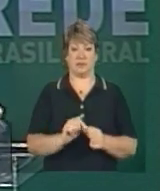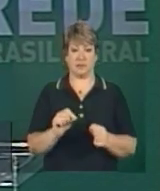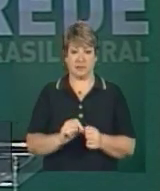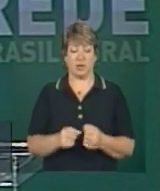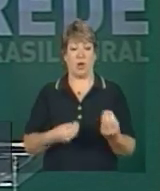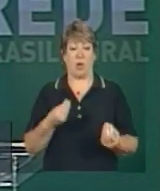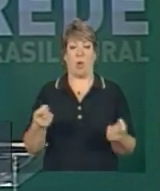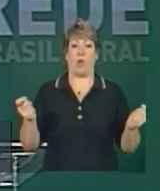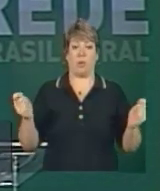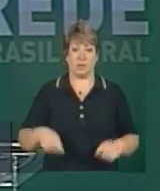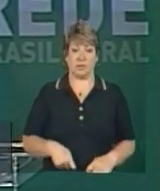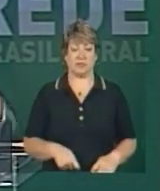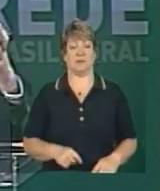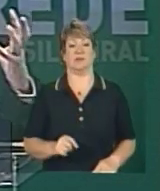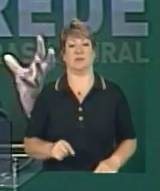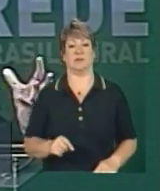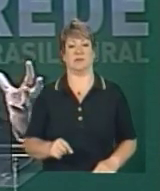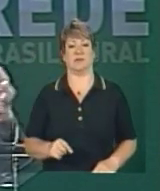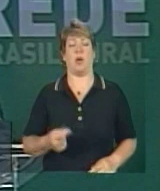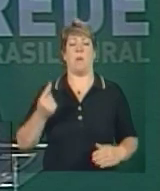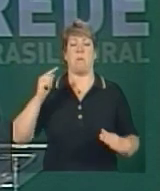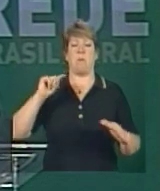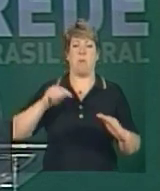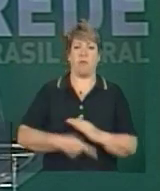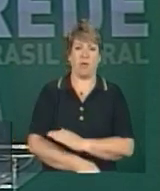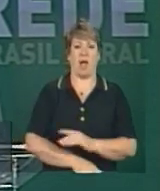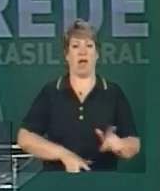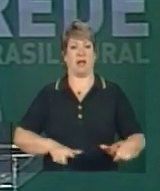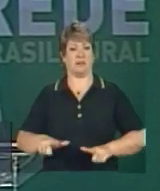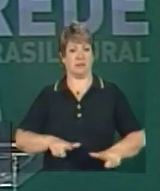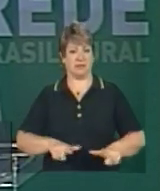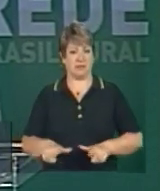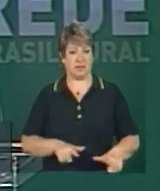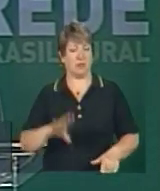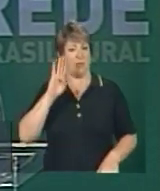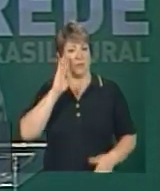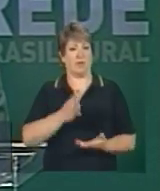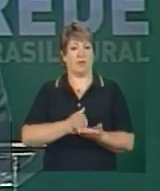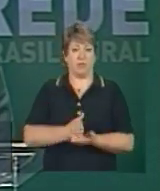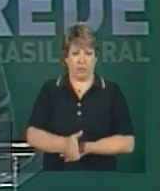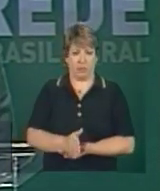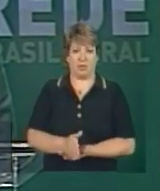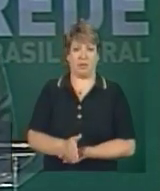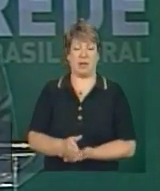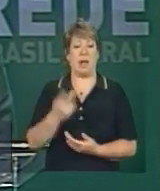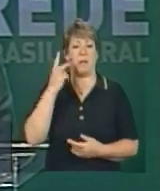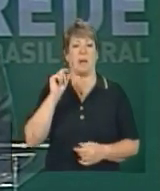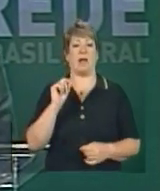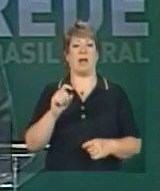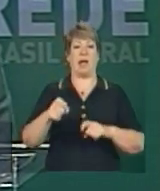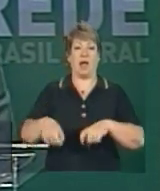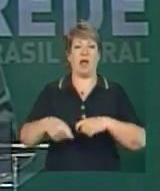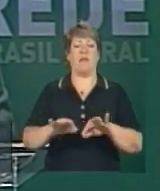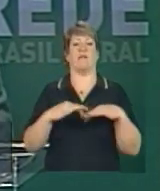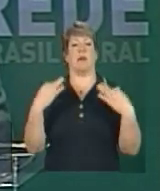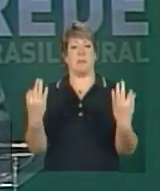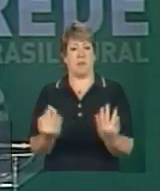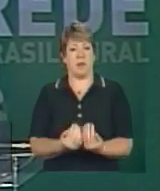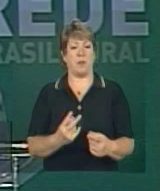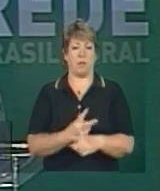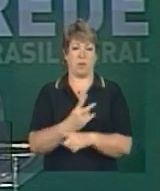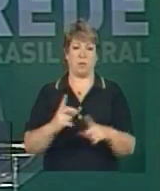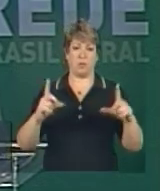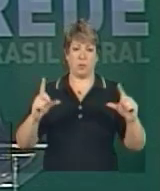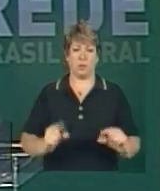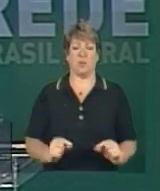condições de intensificar as ações voltadas para a agricultura familiar, buscando reduzir a